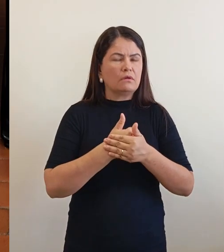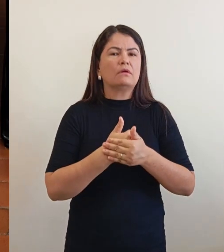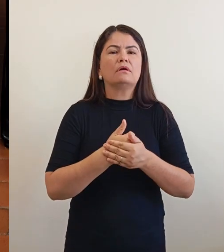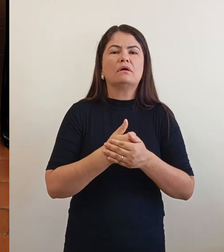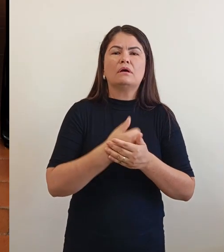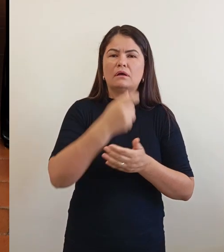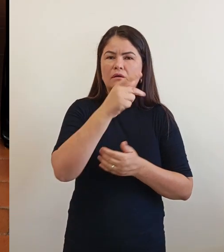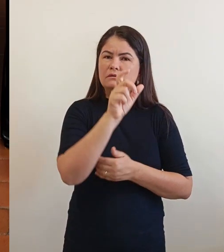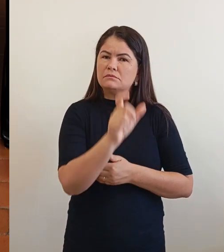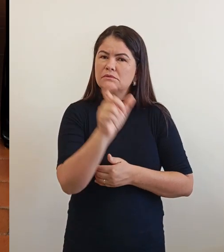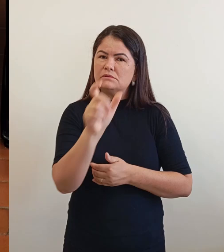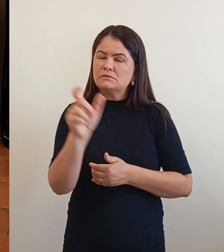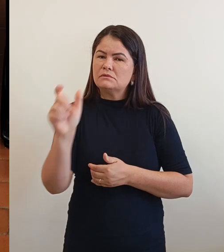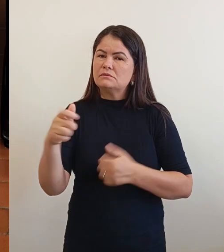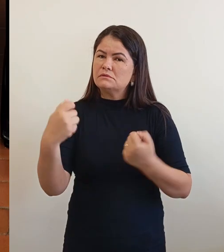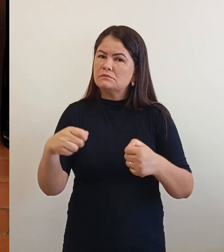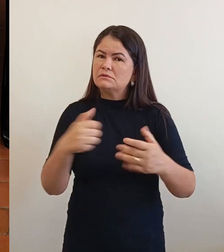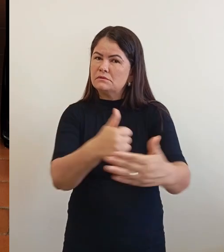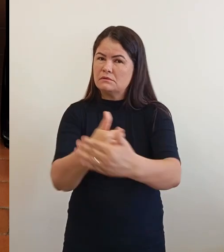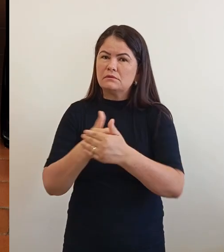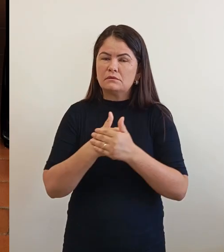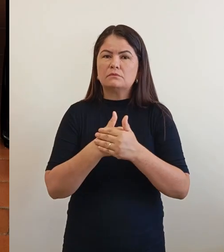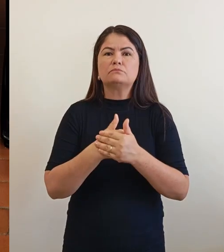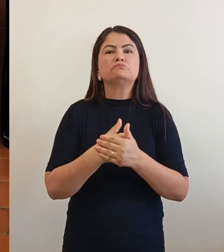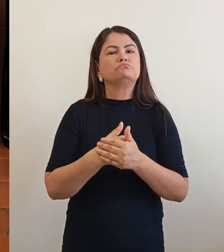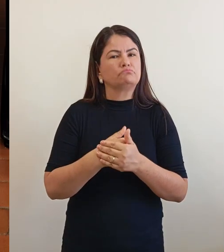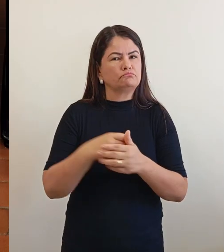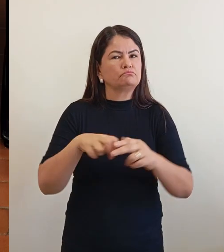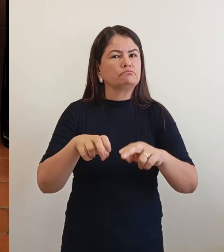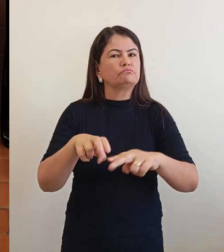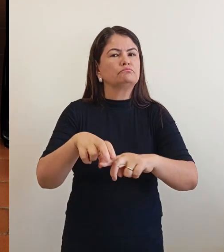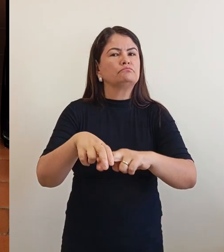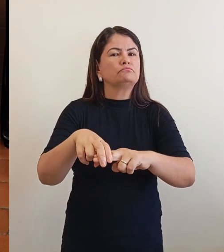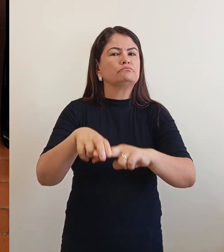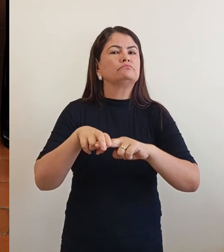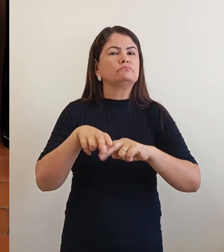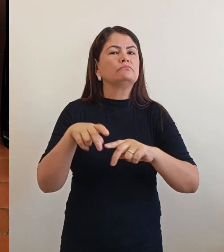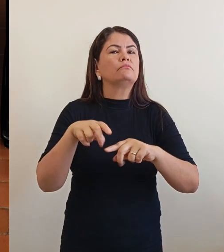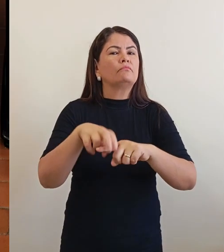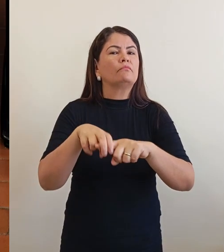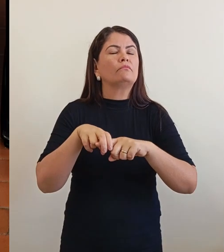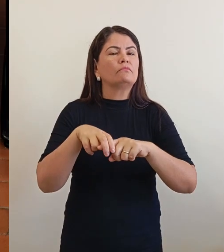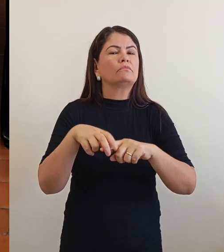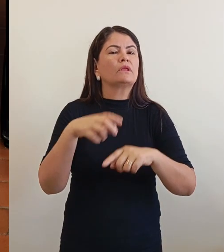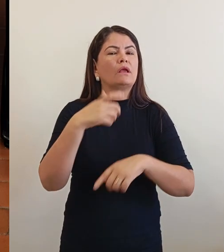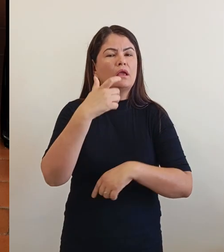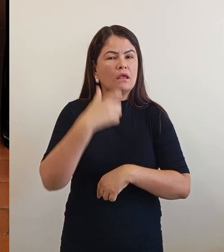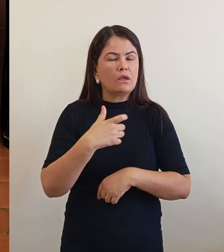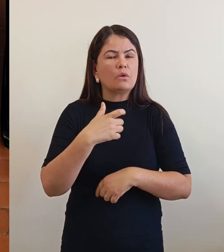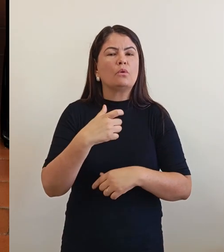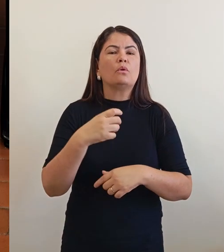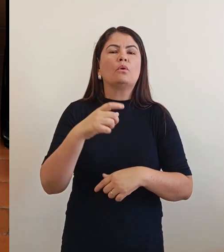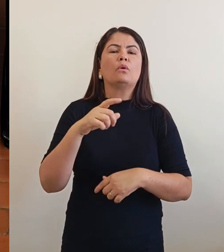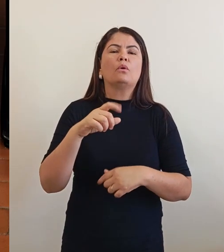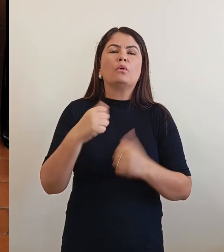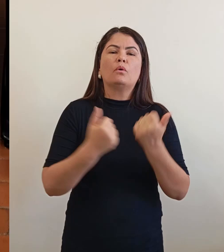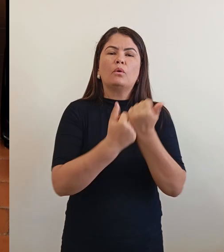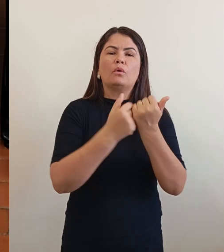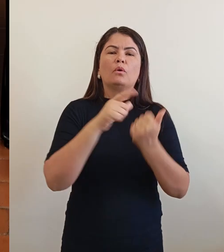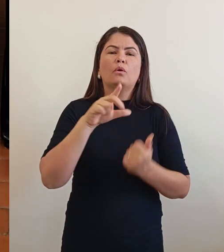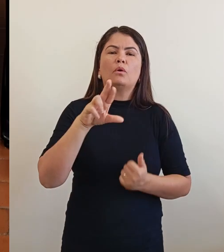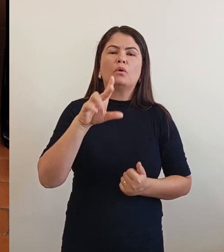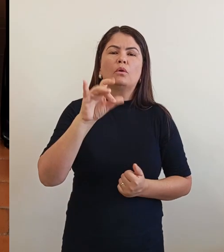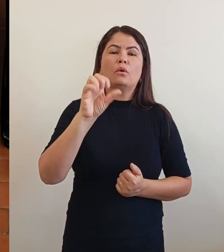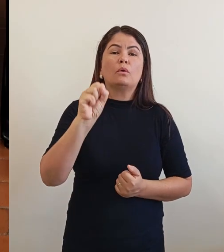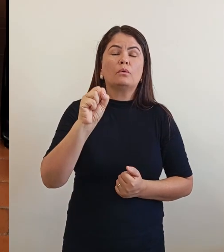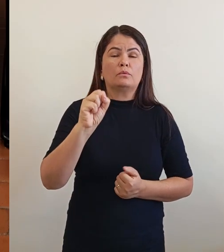E por isso que eu, mas o Luiz Perilo, nós pretendemos sim acolher esses estudantes